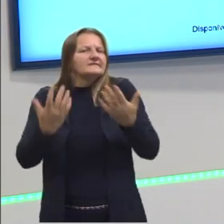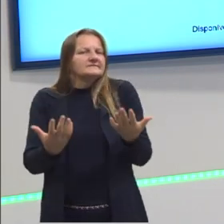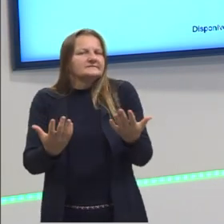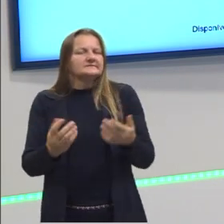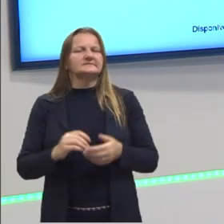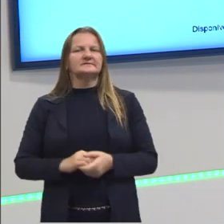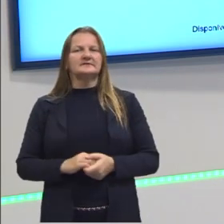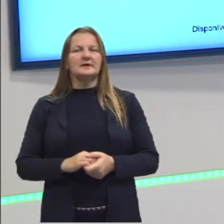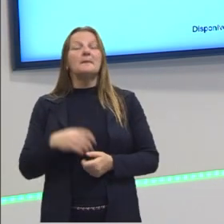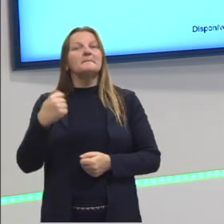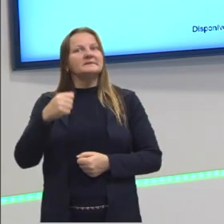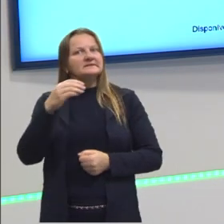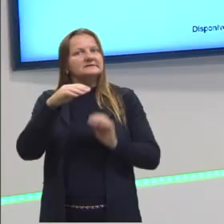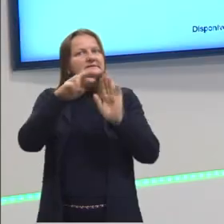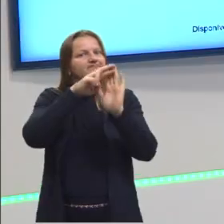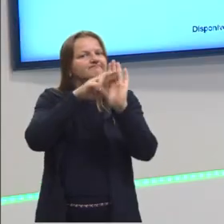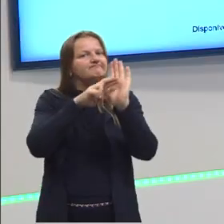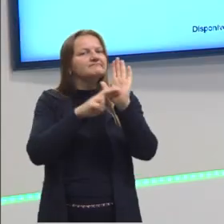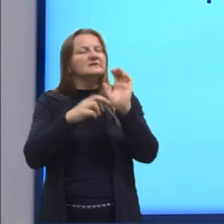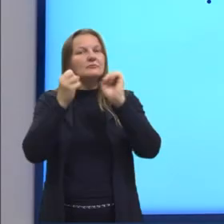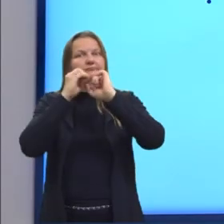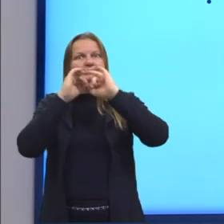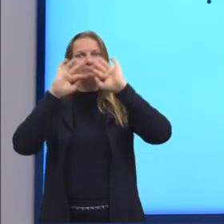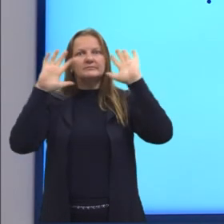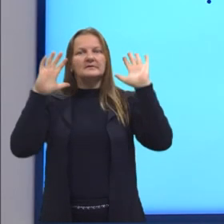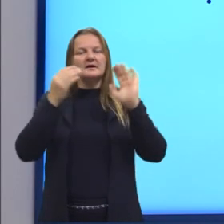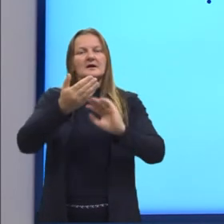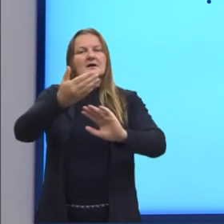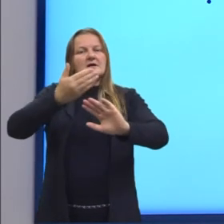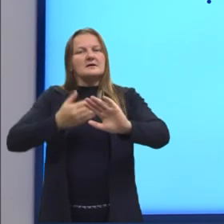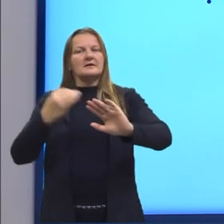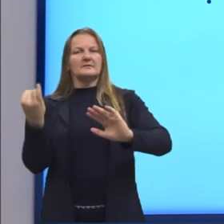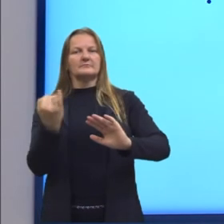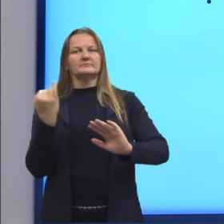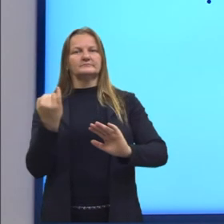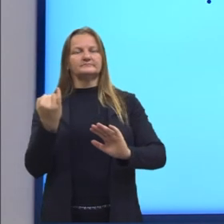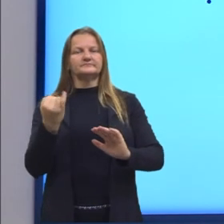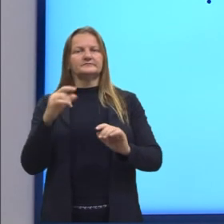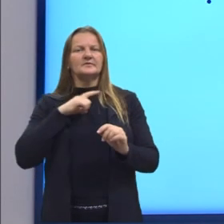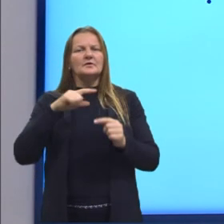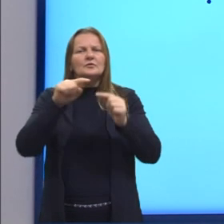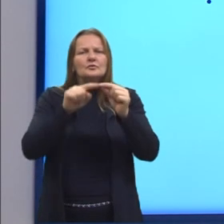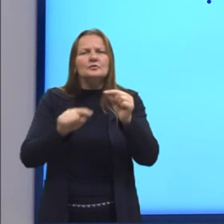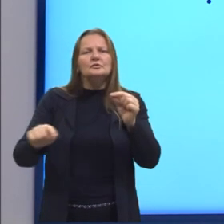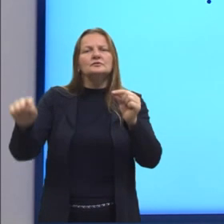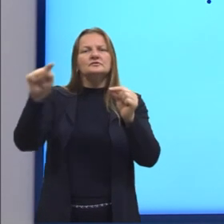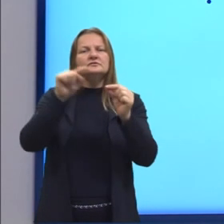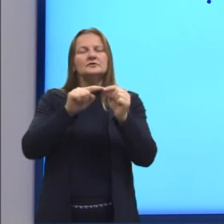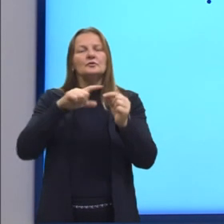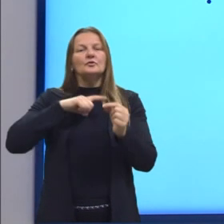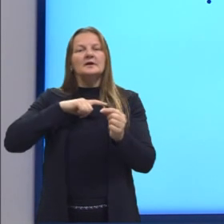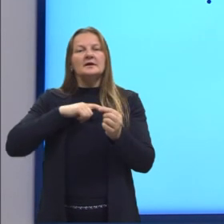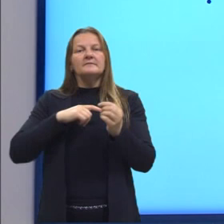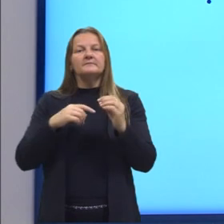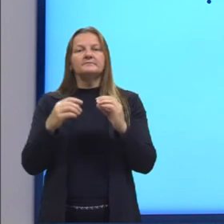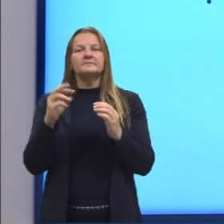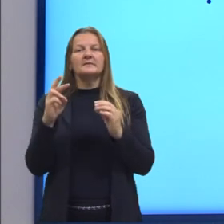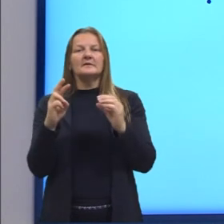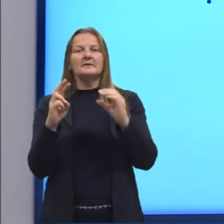precisamos entender algumas relações, alguns elementos importantes. Ele é um círculo de raio 1,